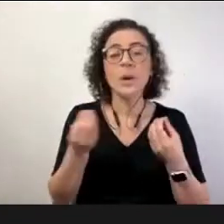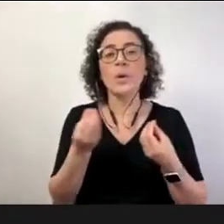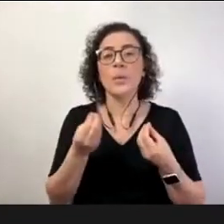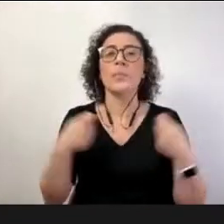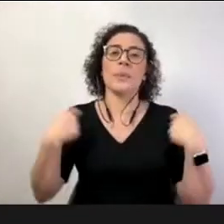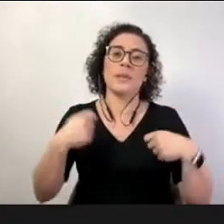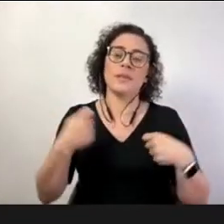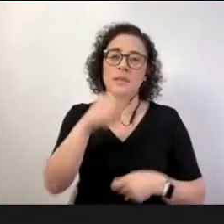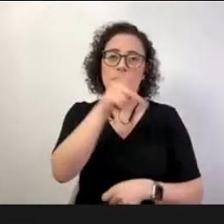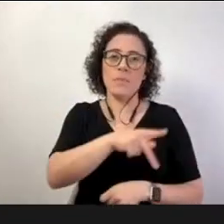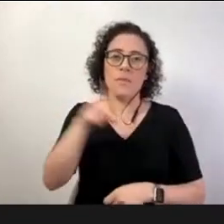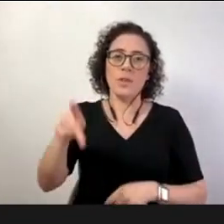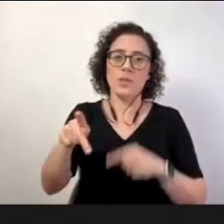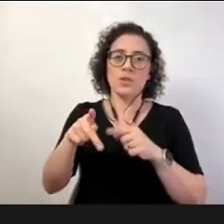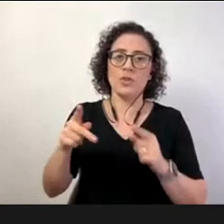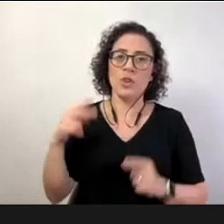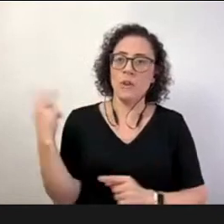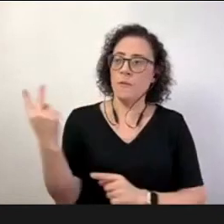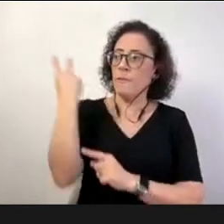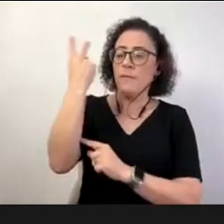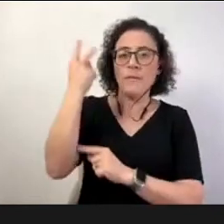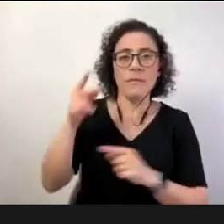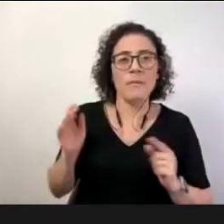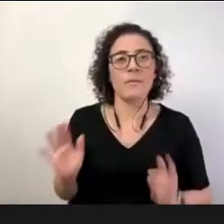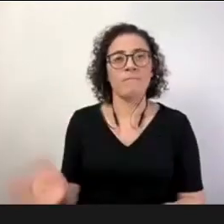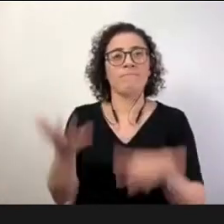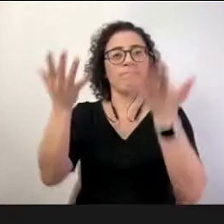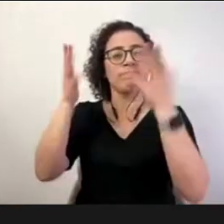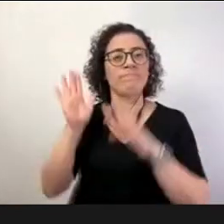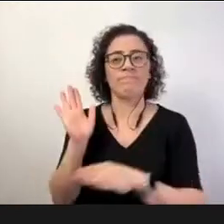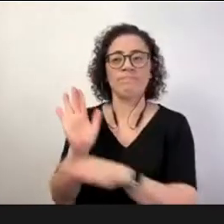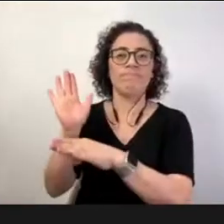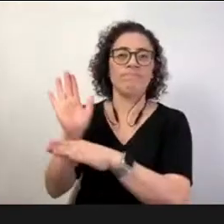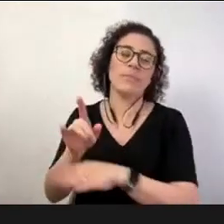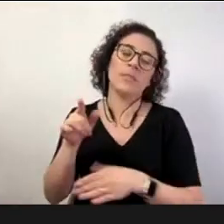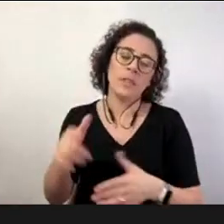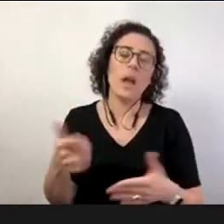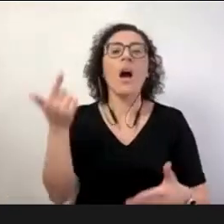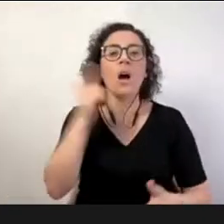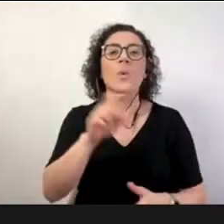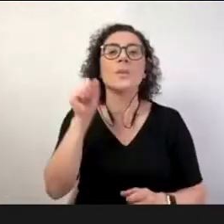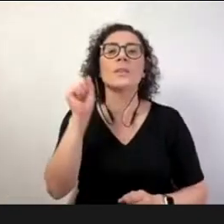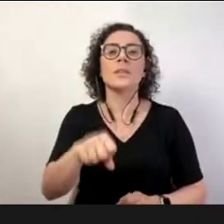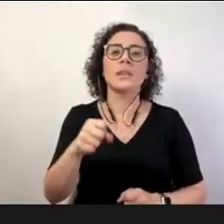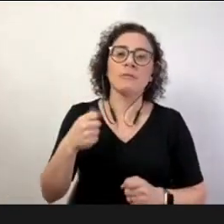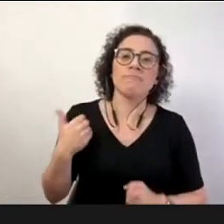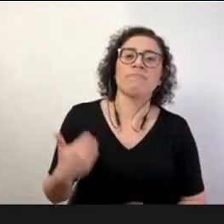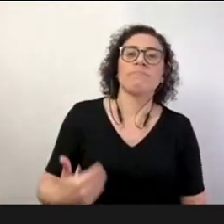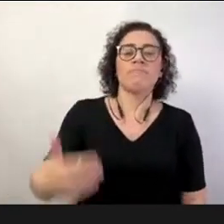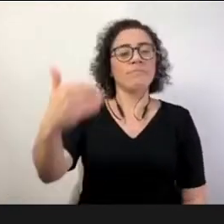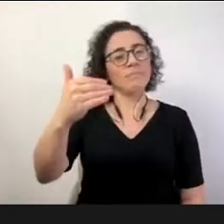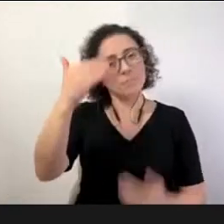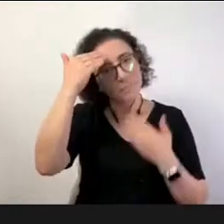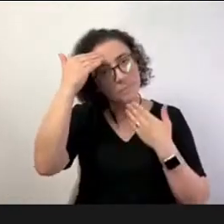grande missão de dar o braço aos alunos e os levar mais longe muito obrigado